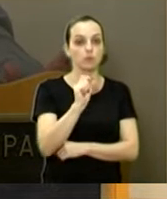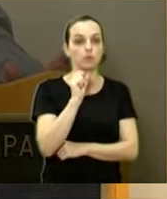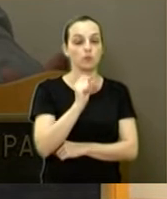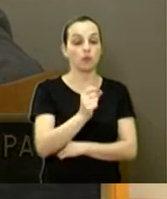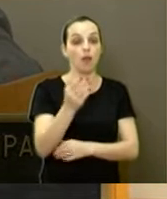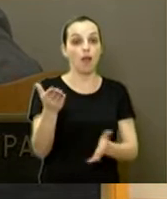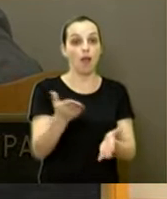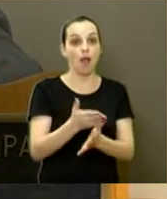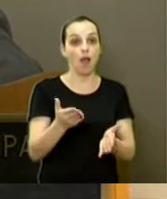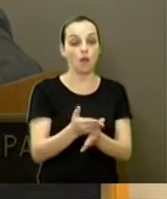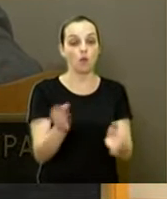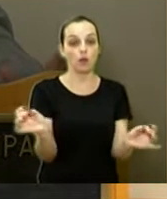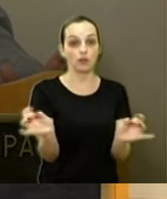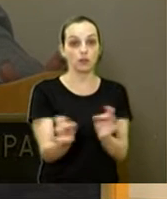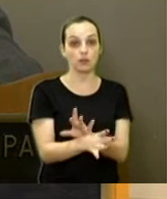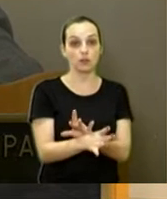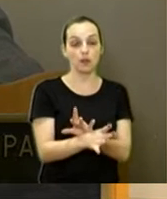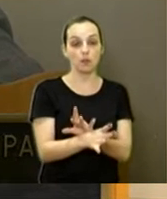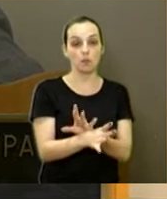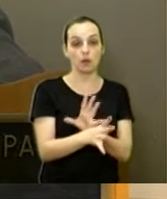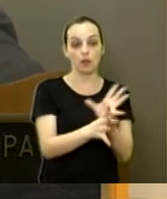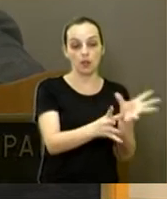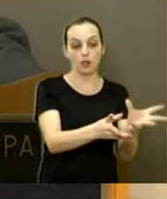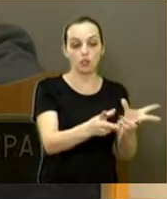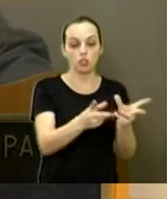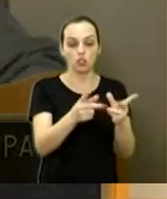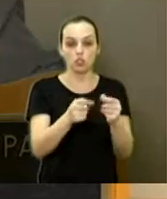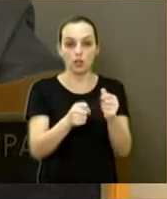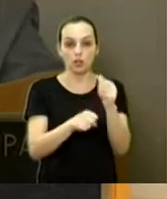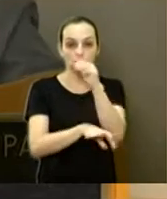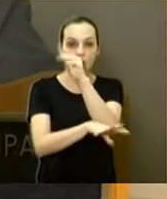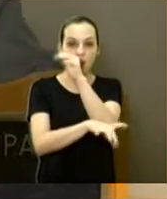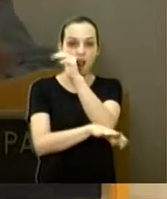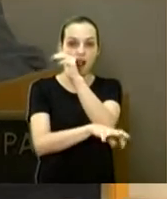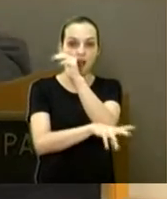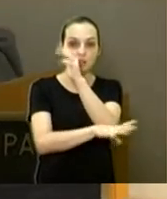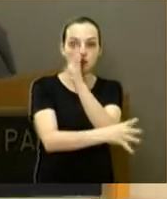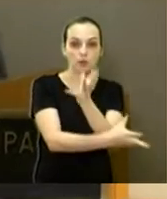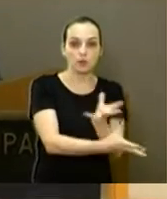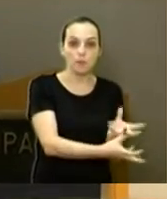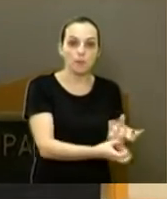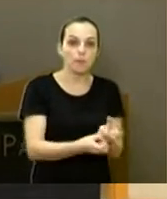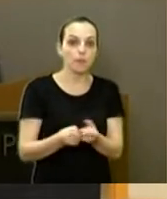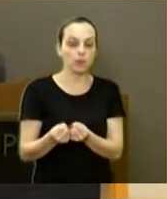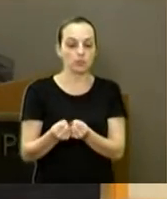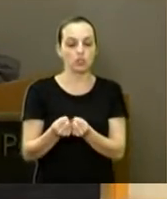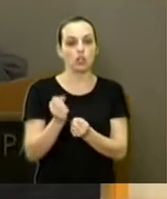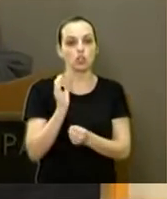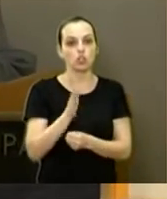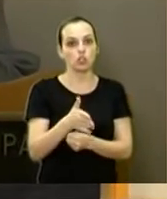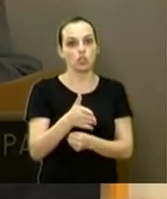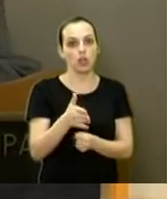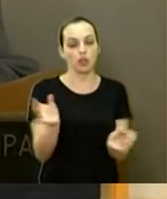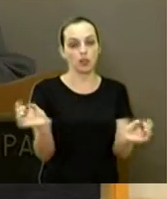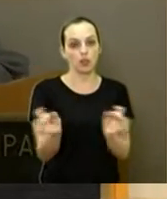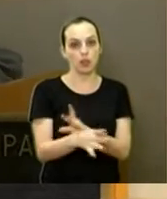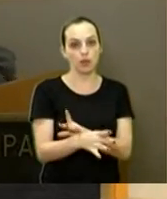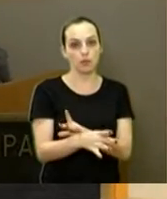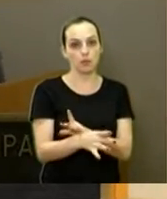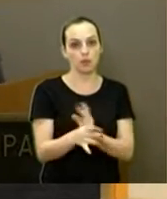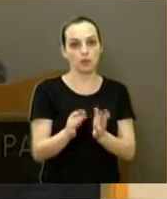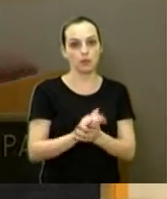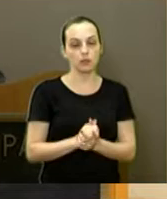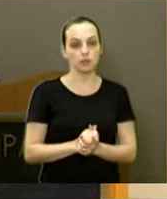agora terminaram a retirada da raiz. Inclusive, tem uma foto aí, se o pessoal ainda estiver aí no